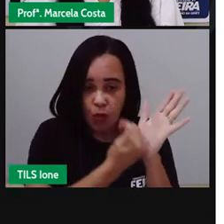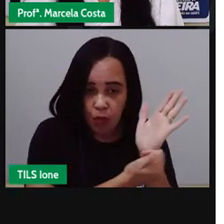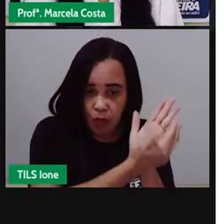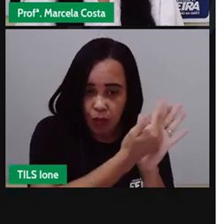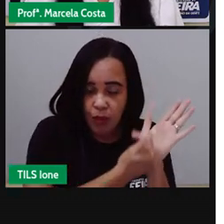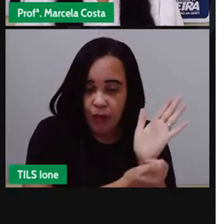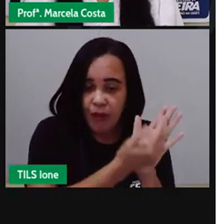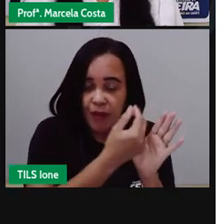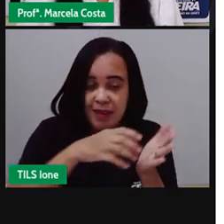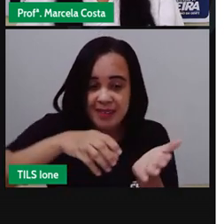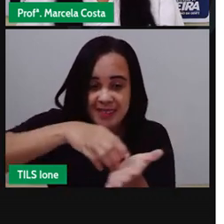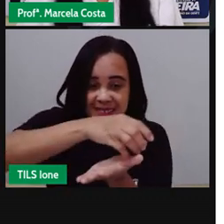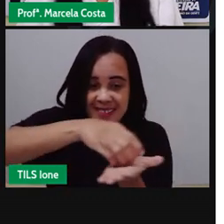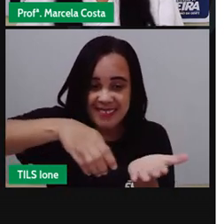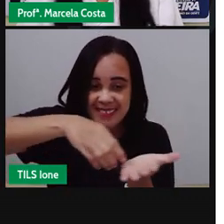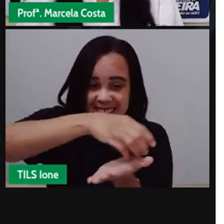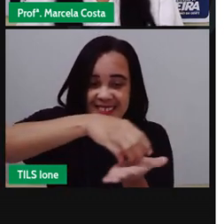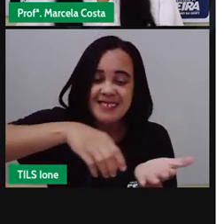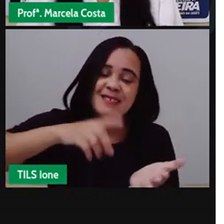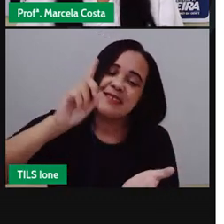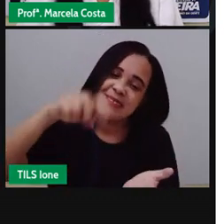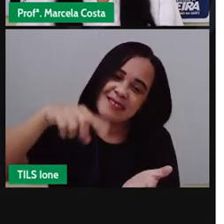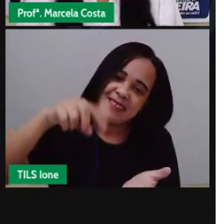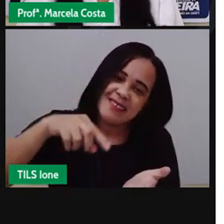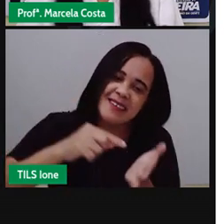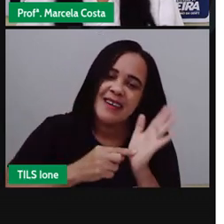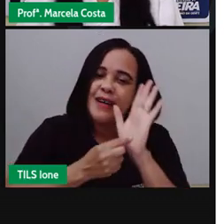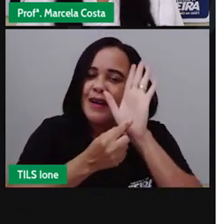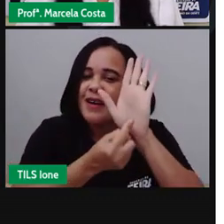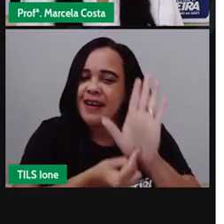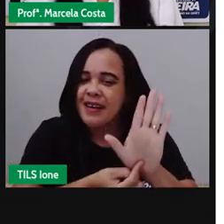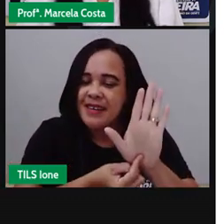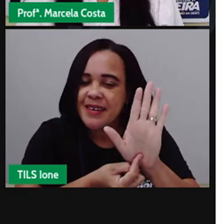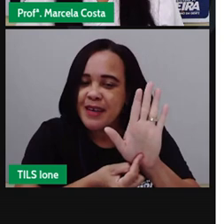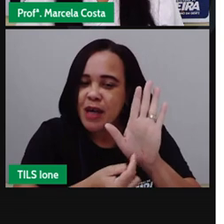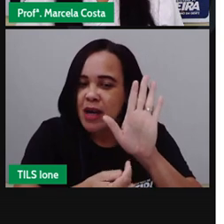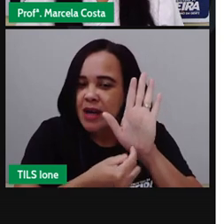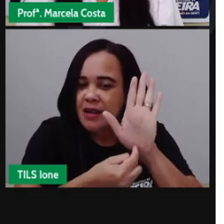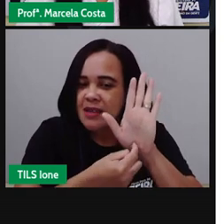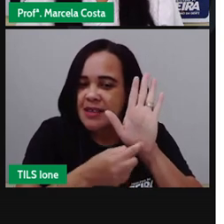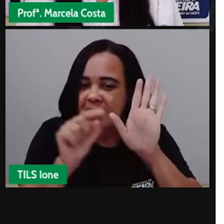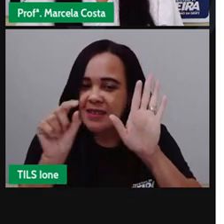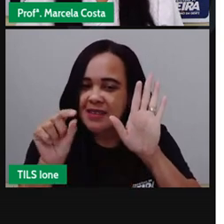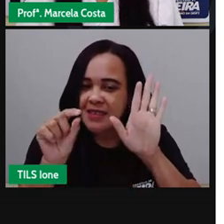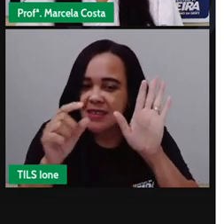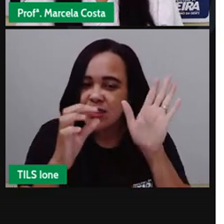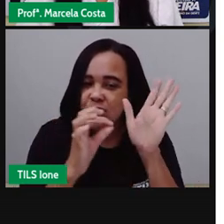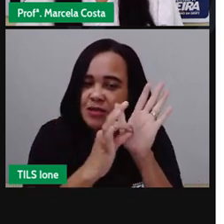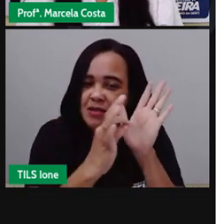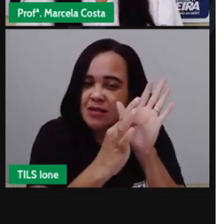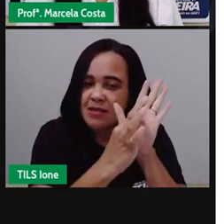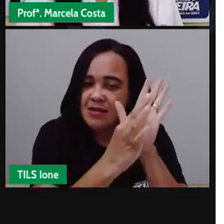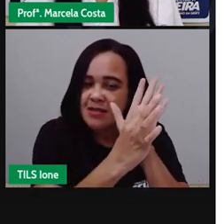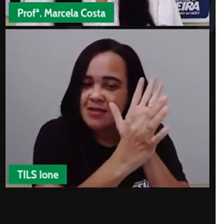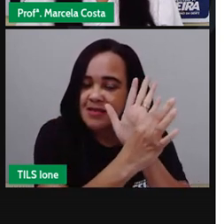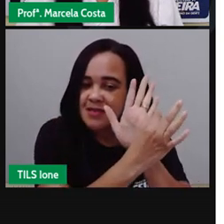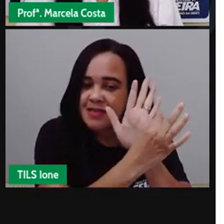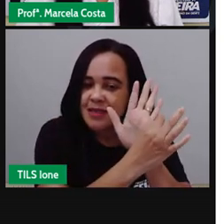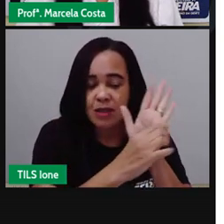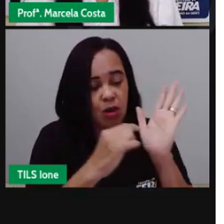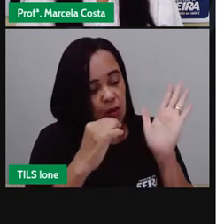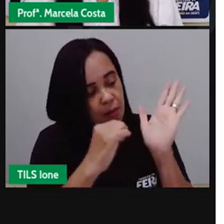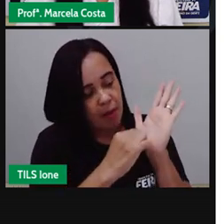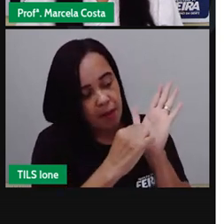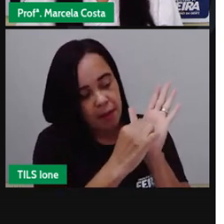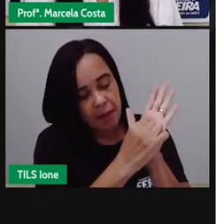aqui que a menor barra apresentada e vá acompanhando aqui o pontilhado para ver o número a quantidade